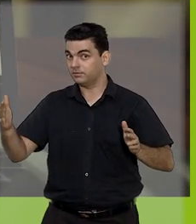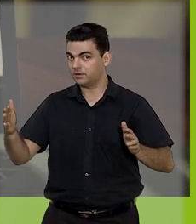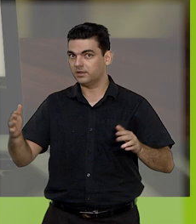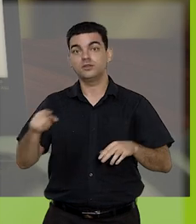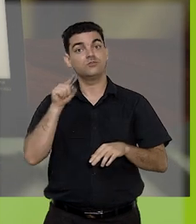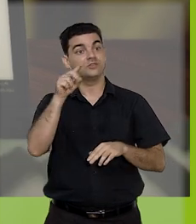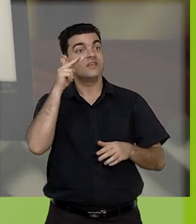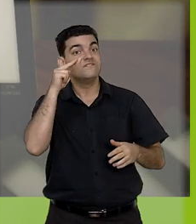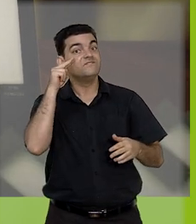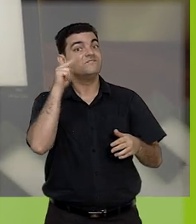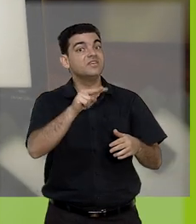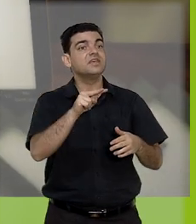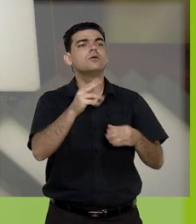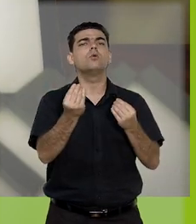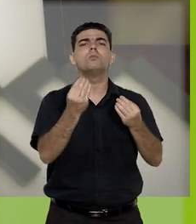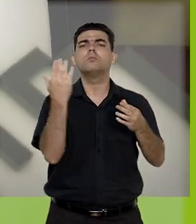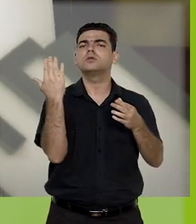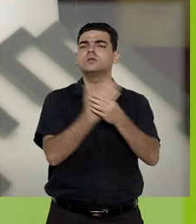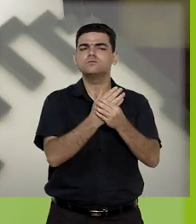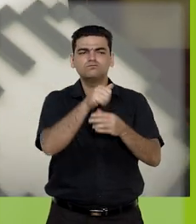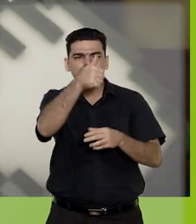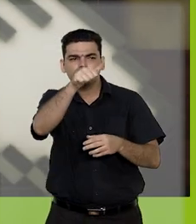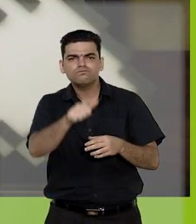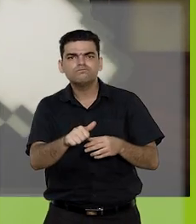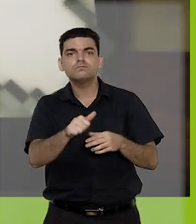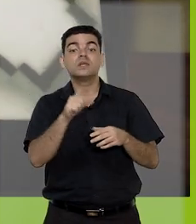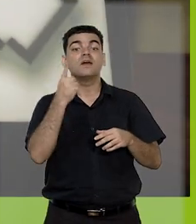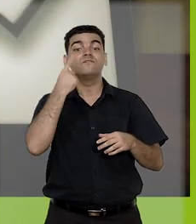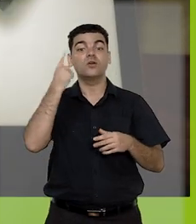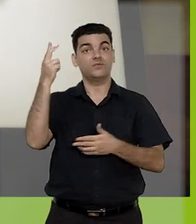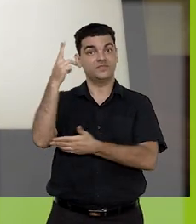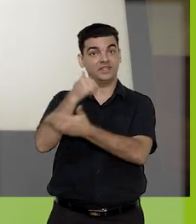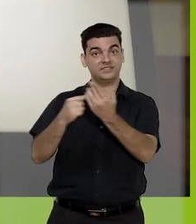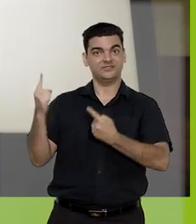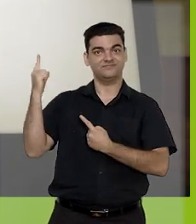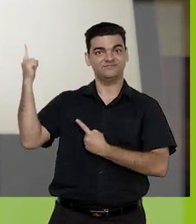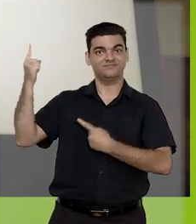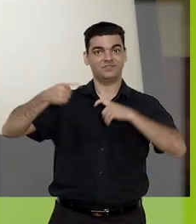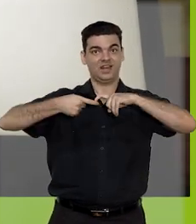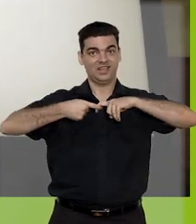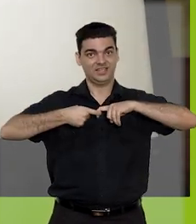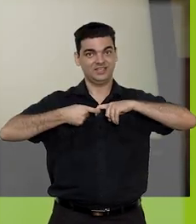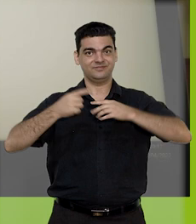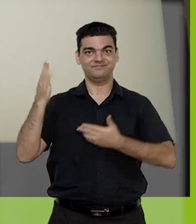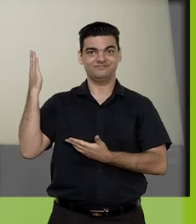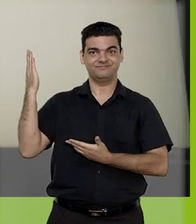Você pode conferir as unidades de tramitação de um processo clicando neste link.